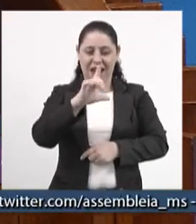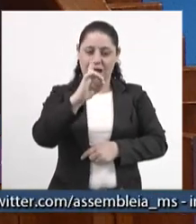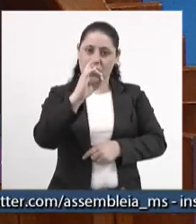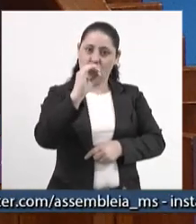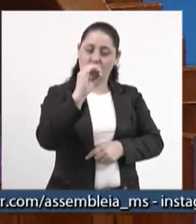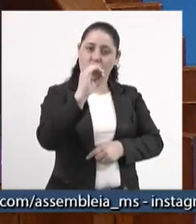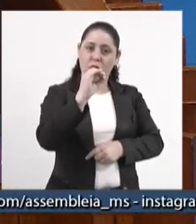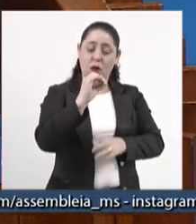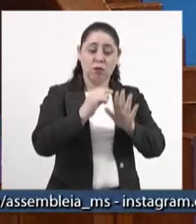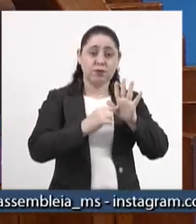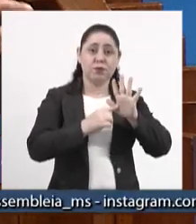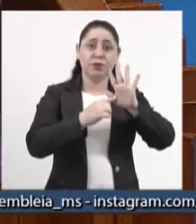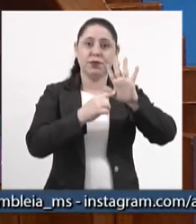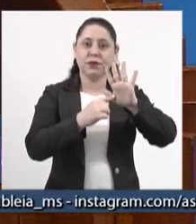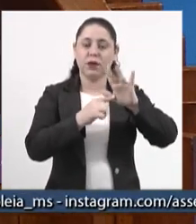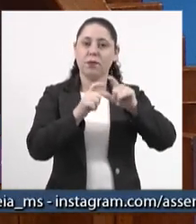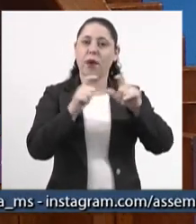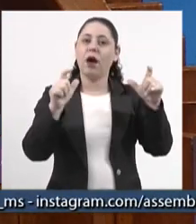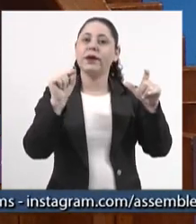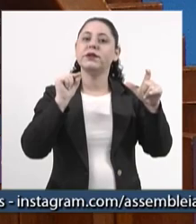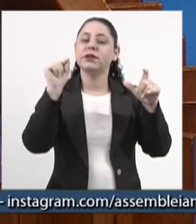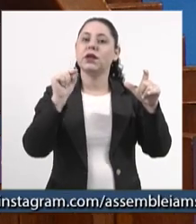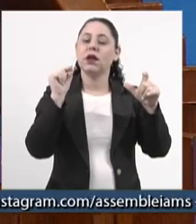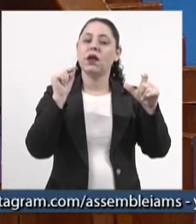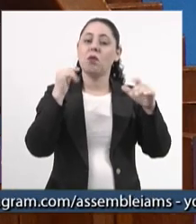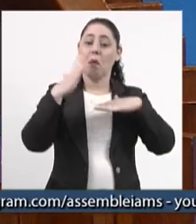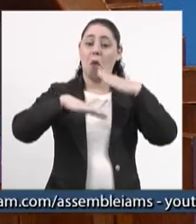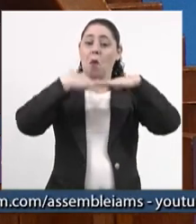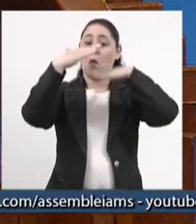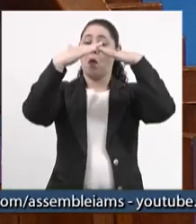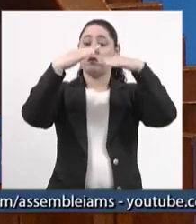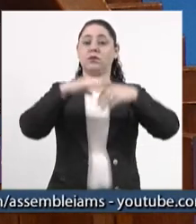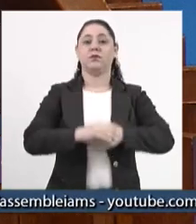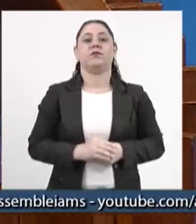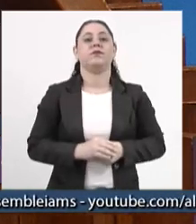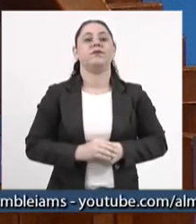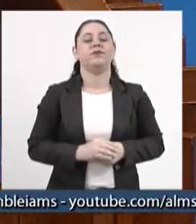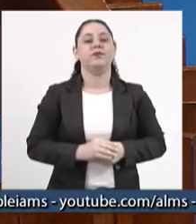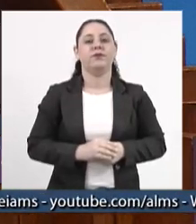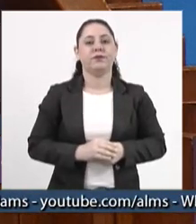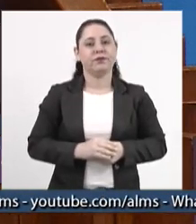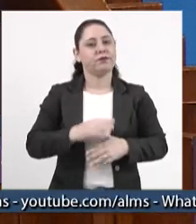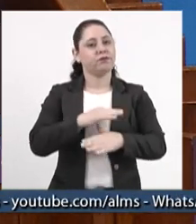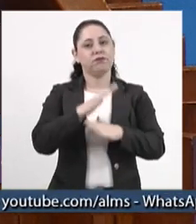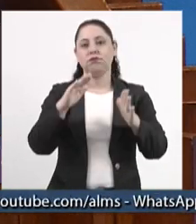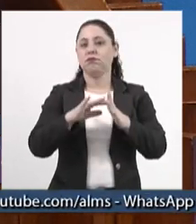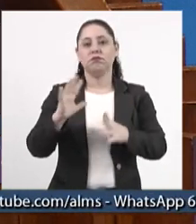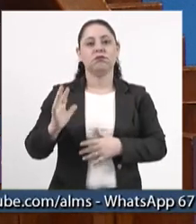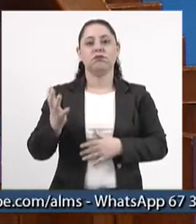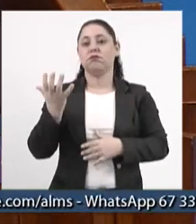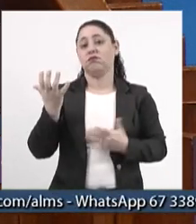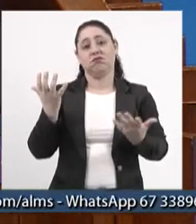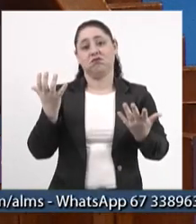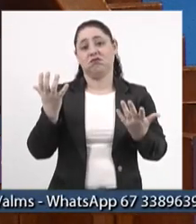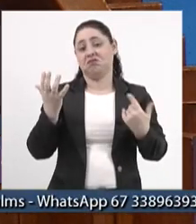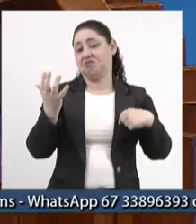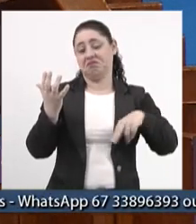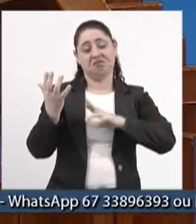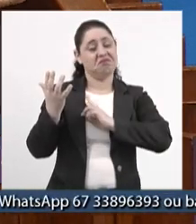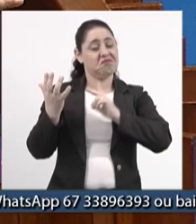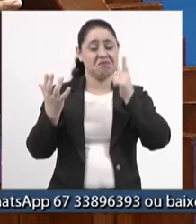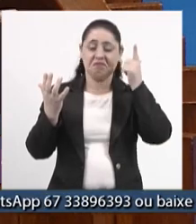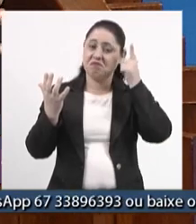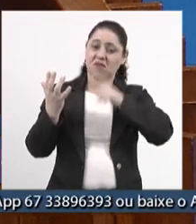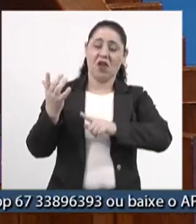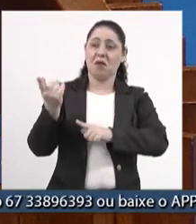que mostra tão grande prosperidade. E aí, tudo isso que acontecer, nós não vamos conseguir